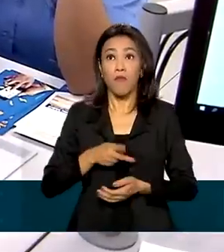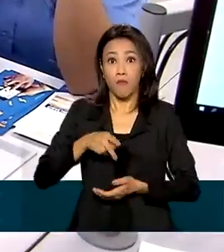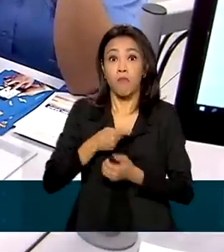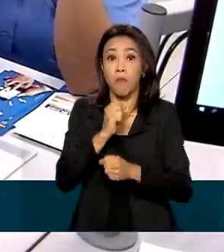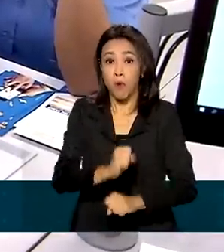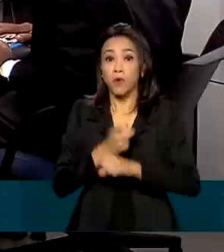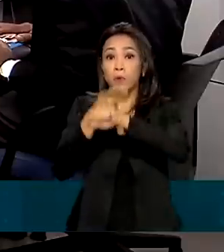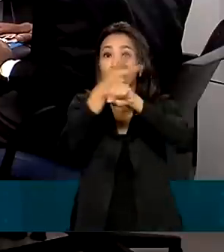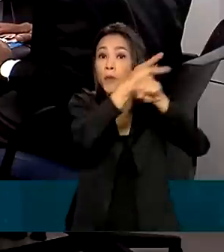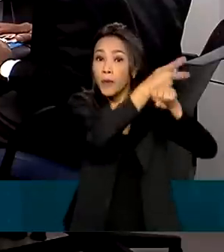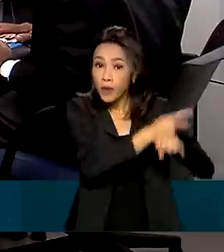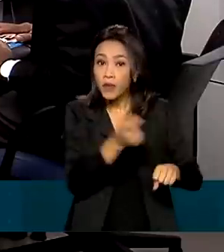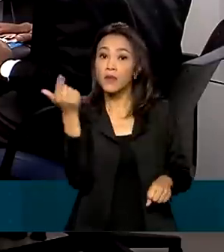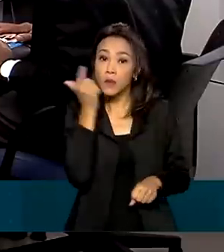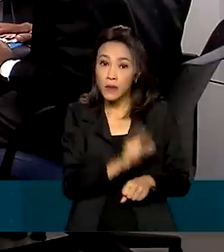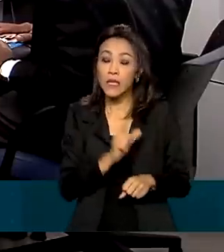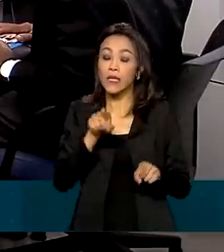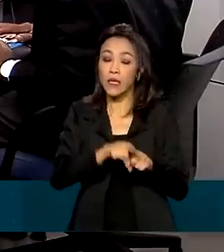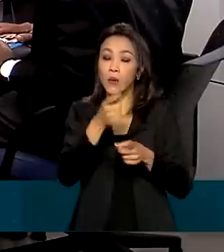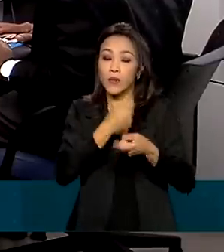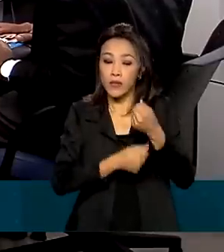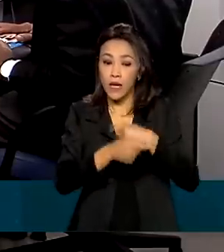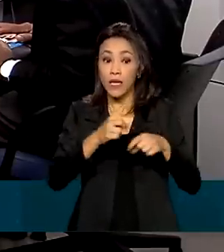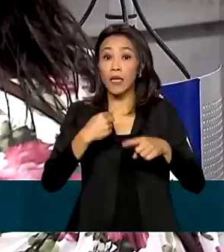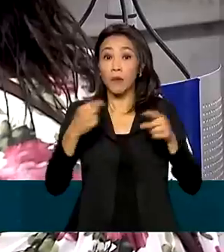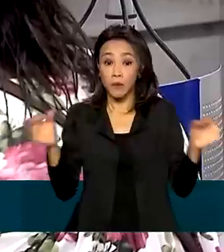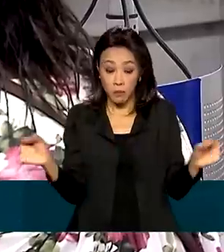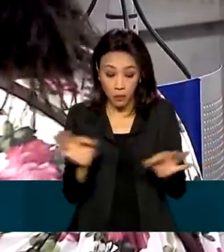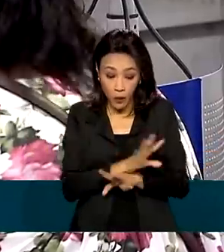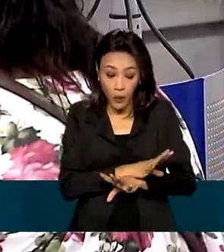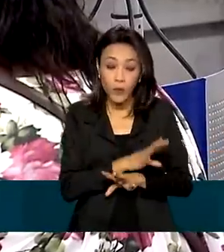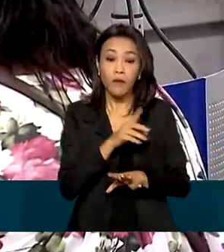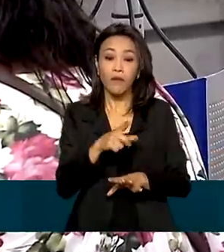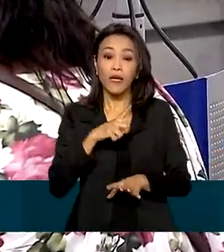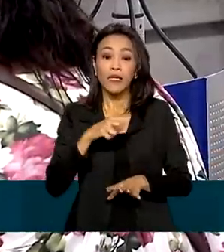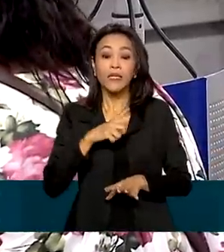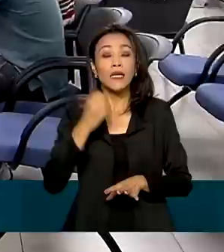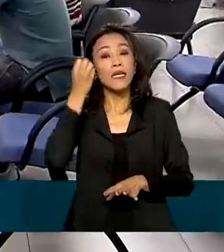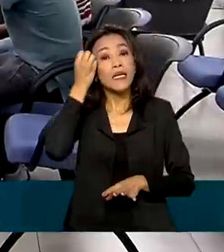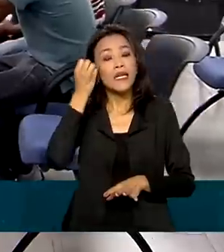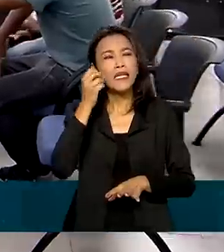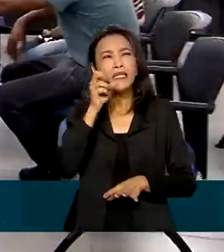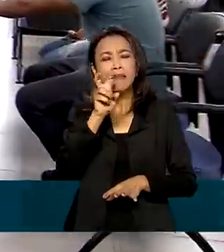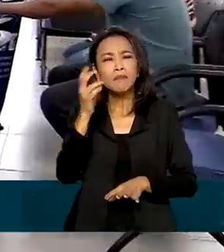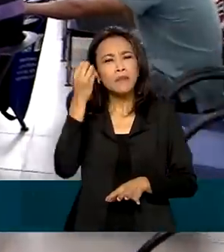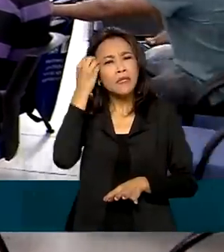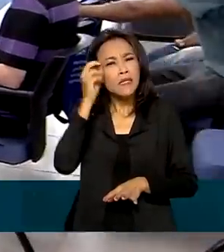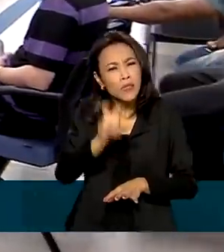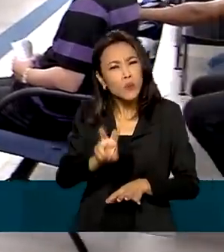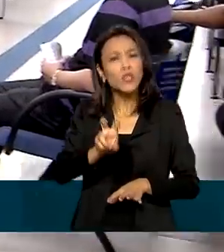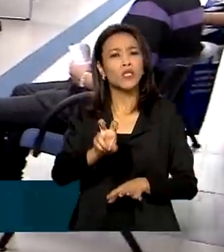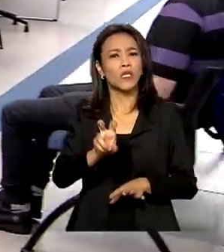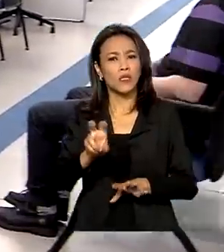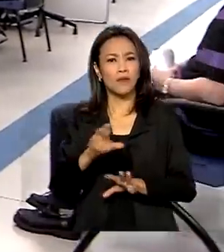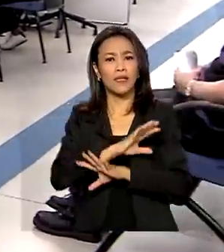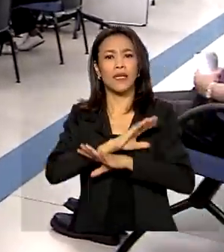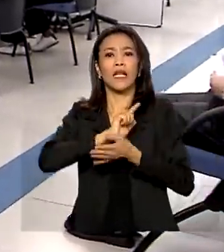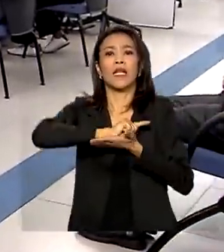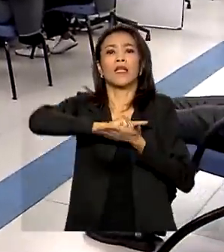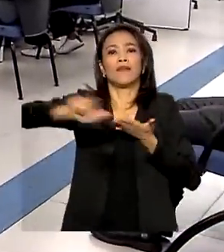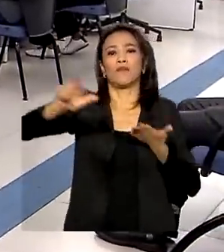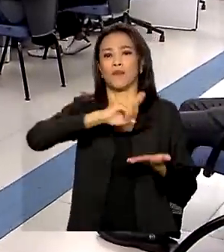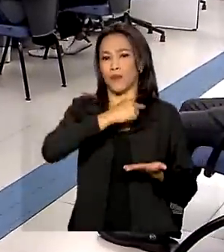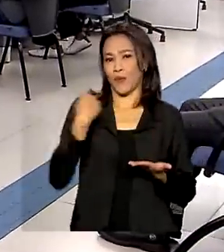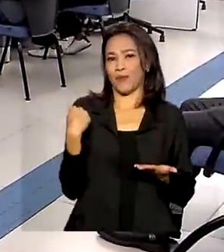pagamento do contrato, o beneficiário terá o nome positivado em até cinco dias úteis. O programa Você no Azul vai até o dia